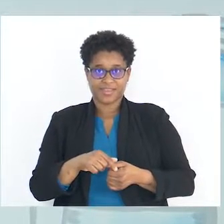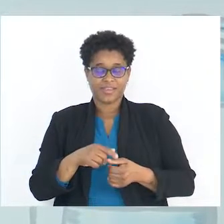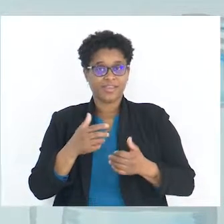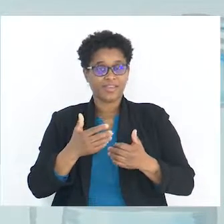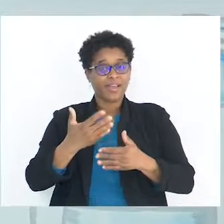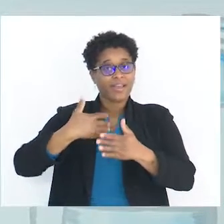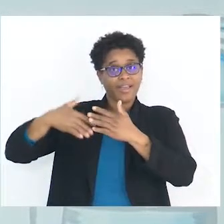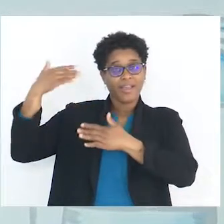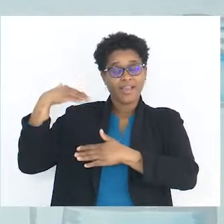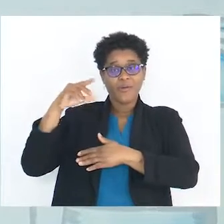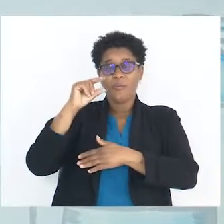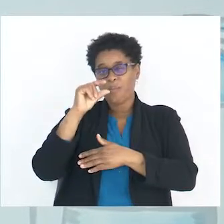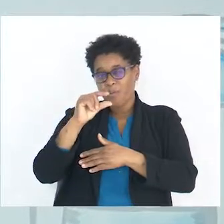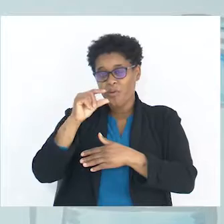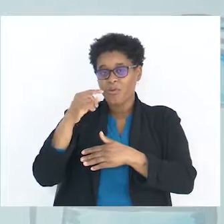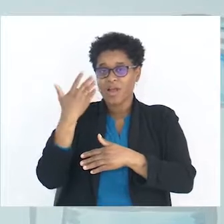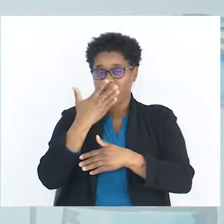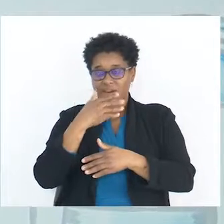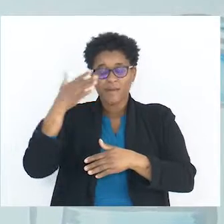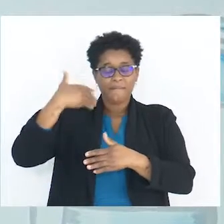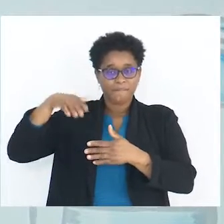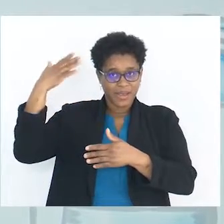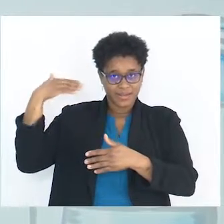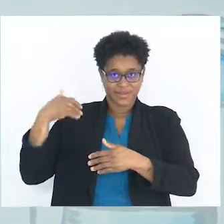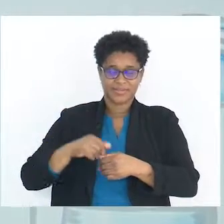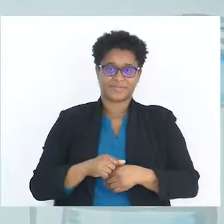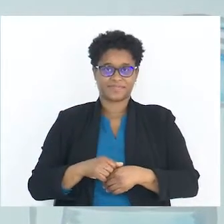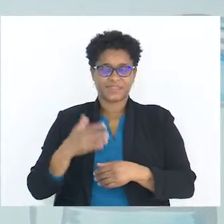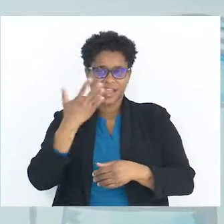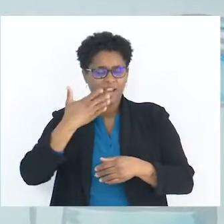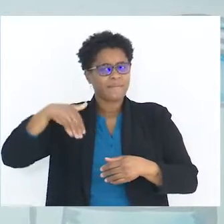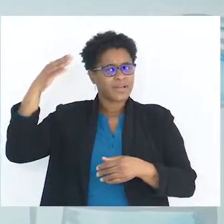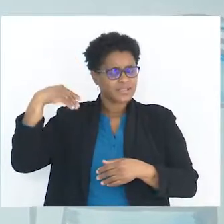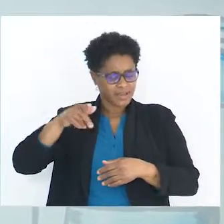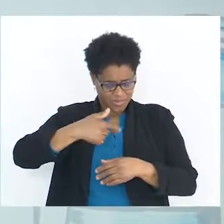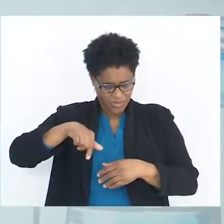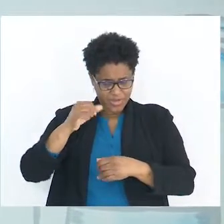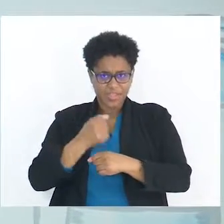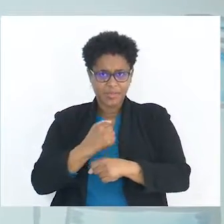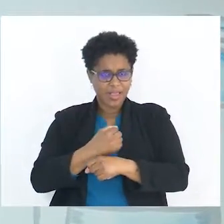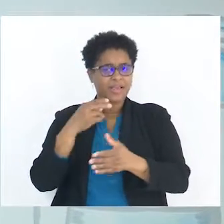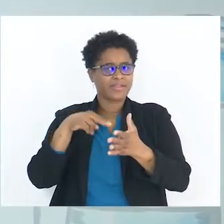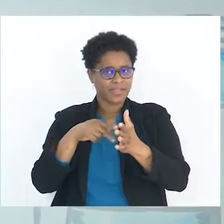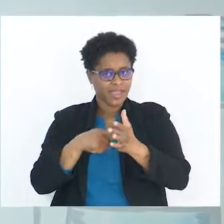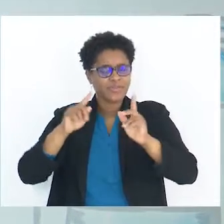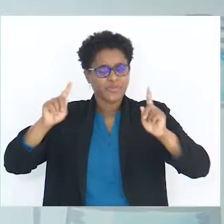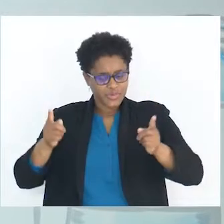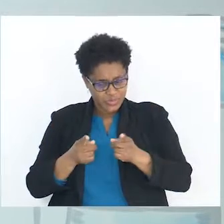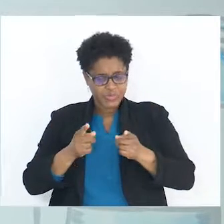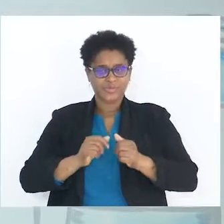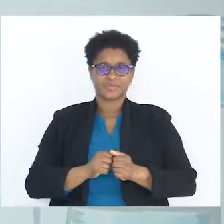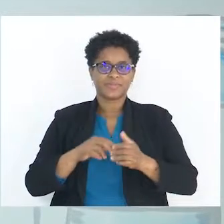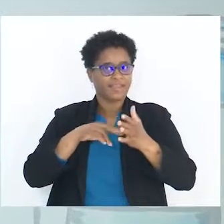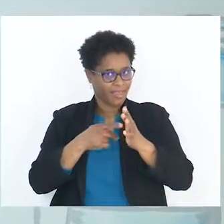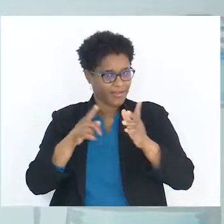recuar um pouco naquilo que foi o conteúdo da aula passada. Na aula passada a gente trabalhou a técnica do